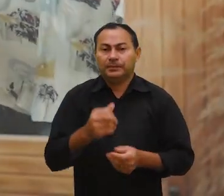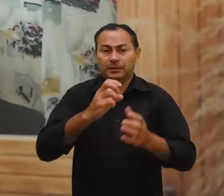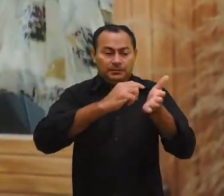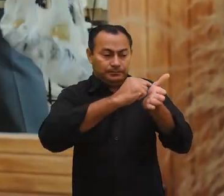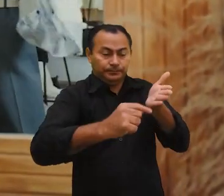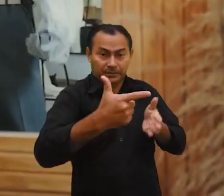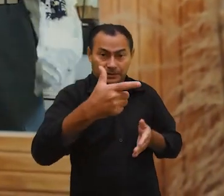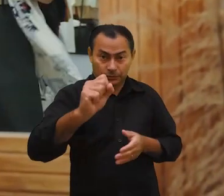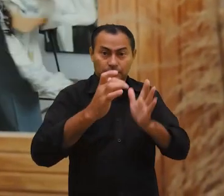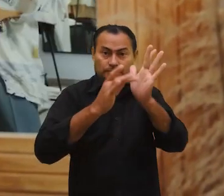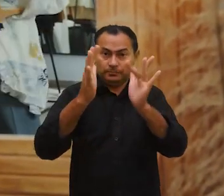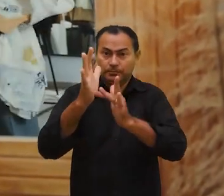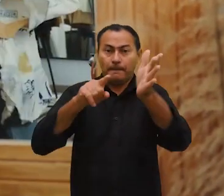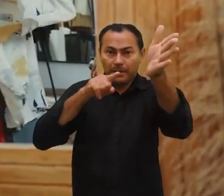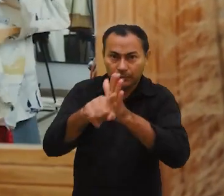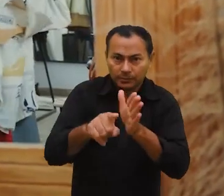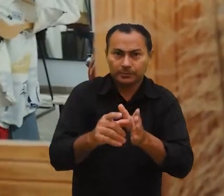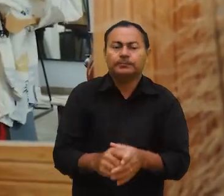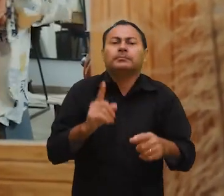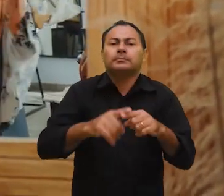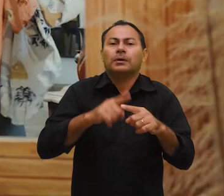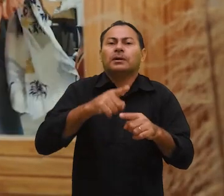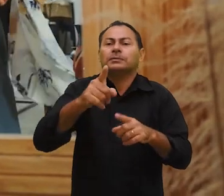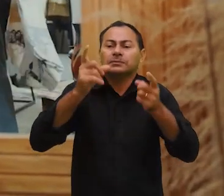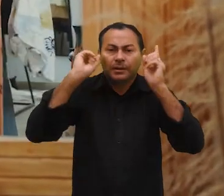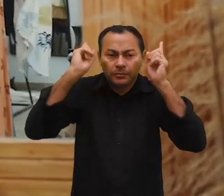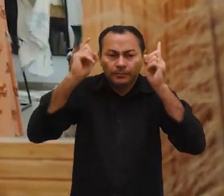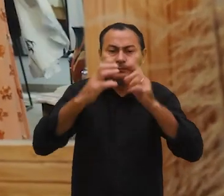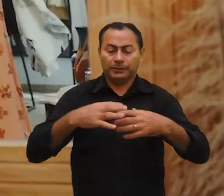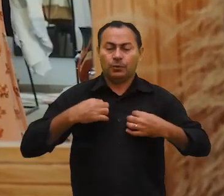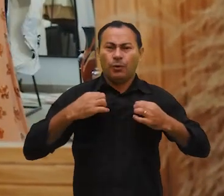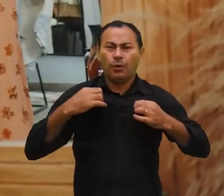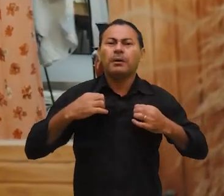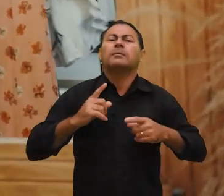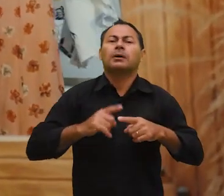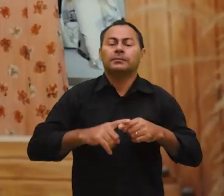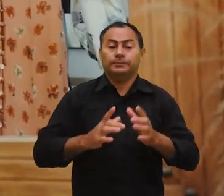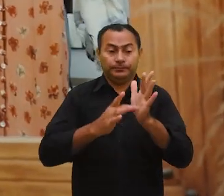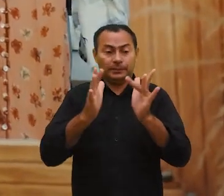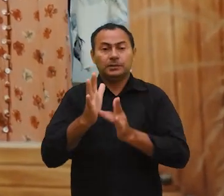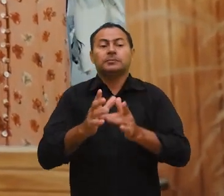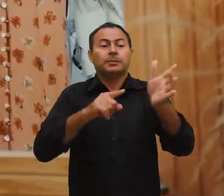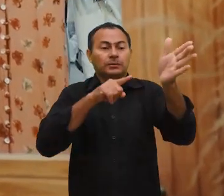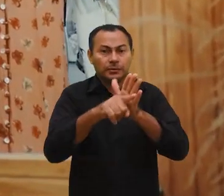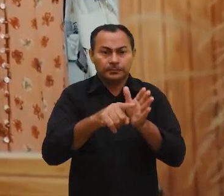Aí no versículo 28 Jesus pergunta, Por que vocês se preocupam com roupas? Jesus perguntou,